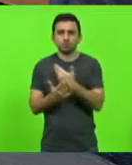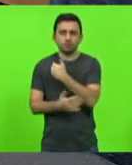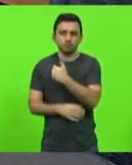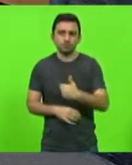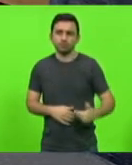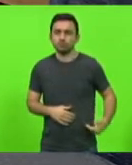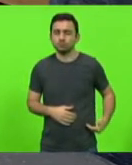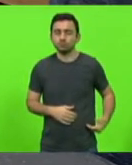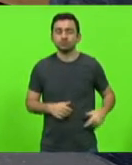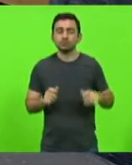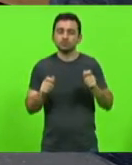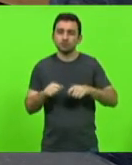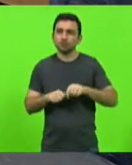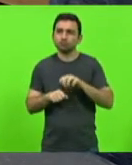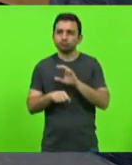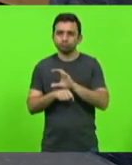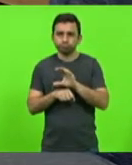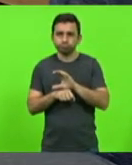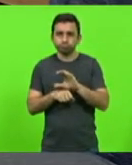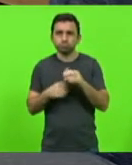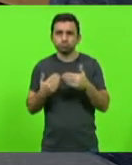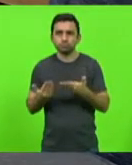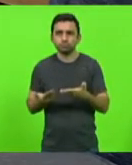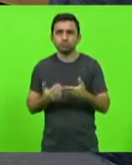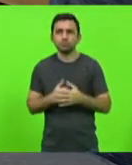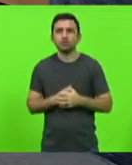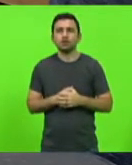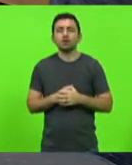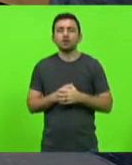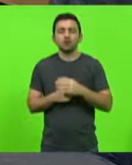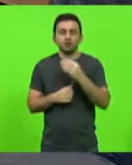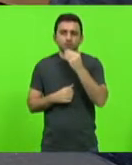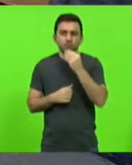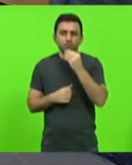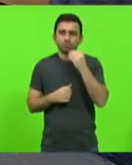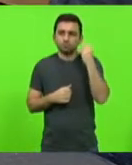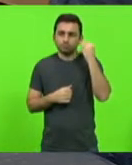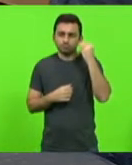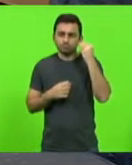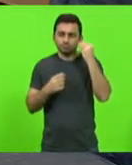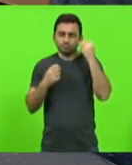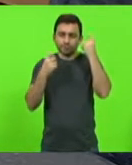E, obviamente, que a preocupação do deputado Márcio,